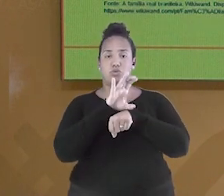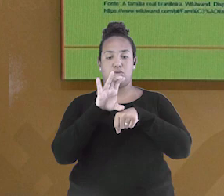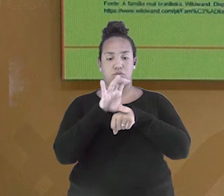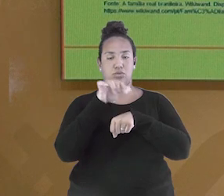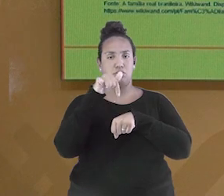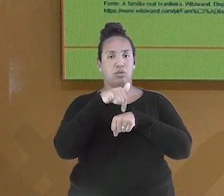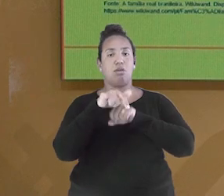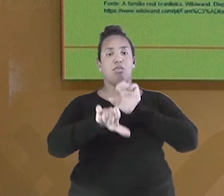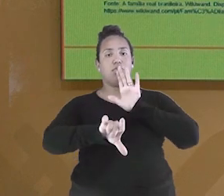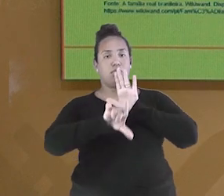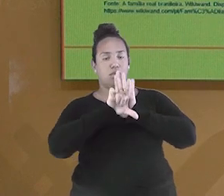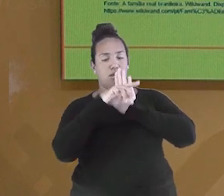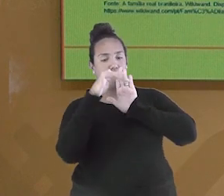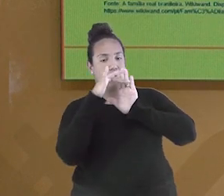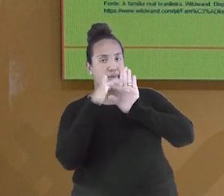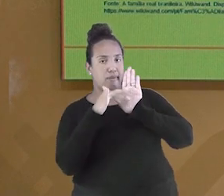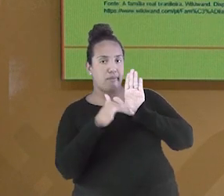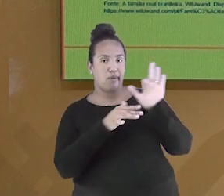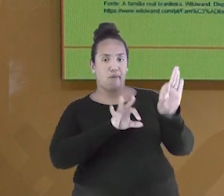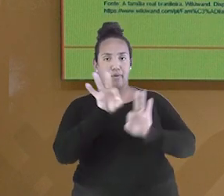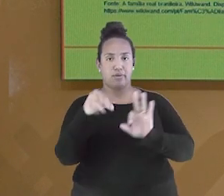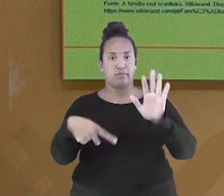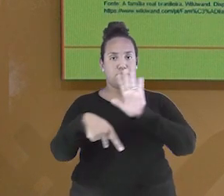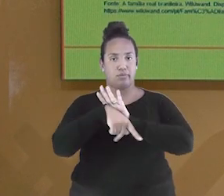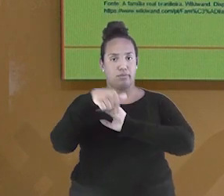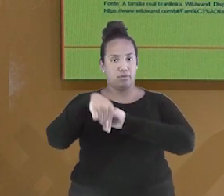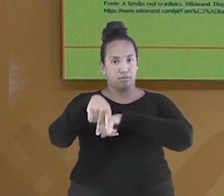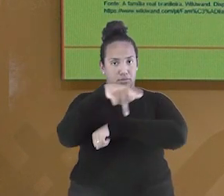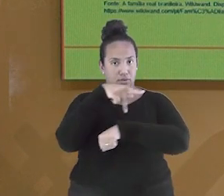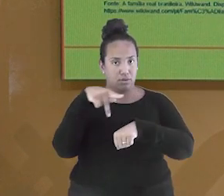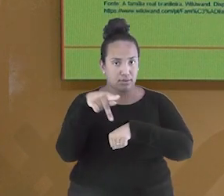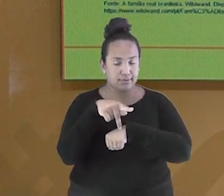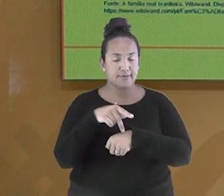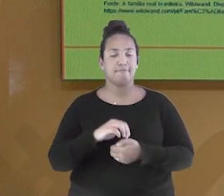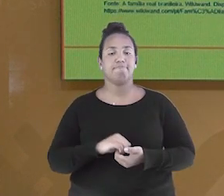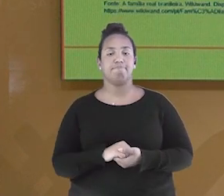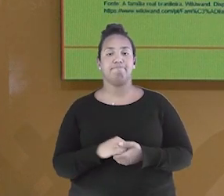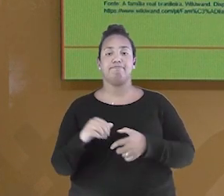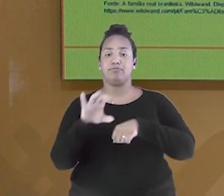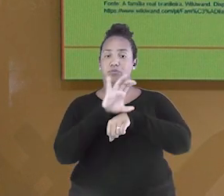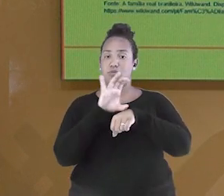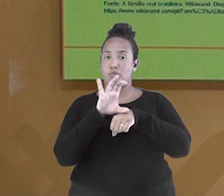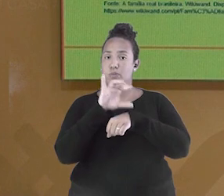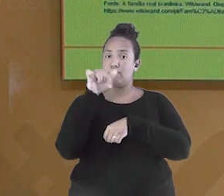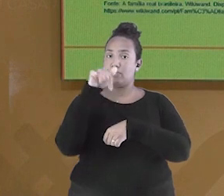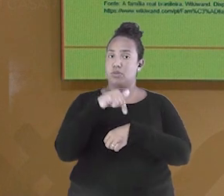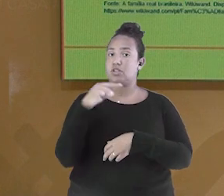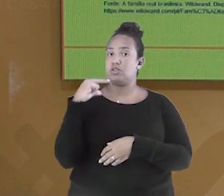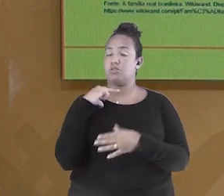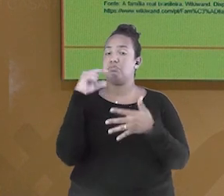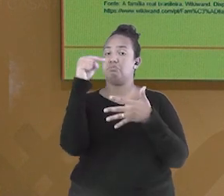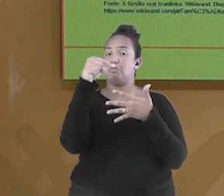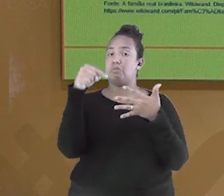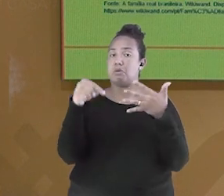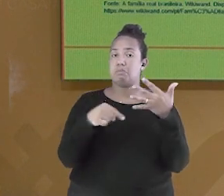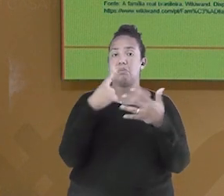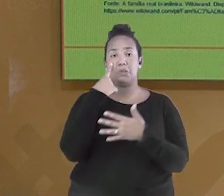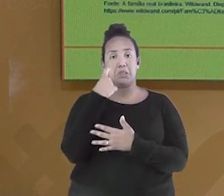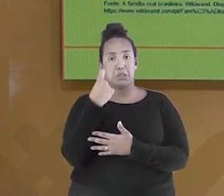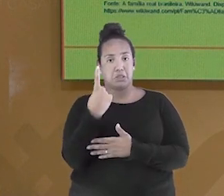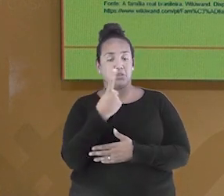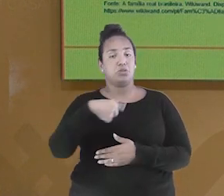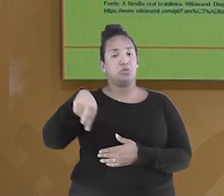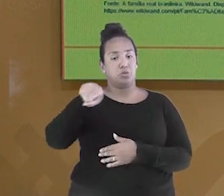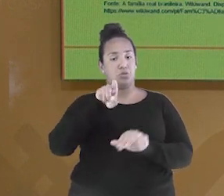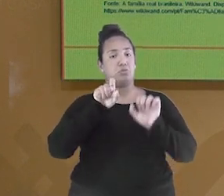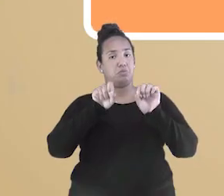normas que garante a organização do nosso país. Essa Constituição trazia alguns pontos interessantes que vale a pena a gente dar uma